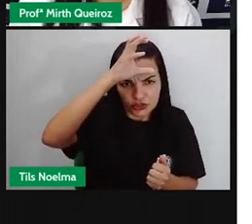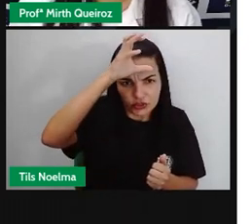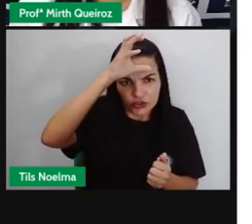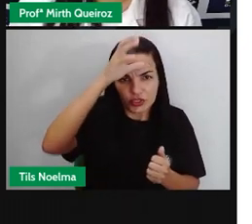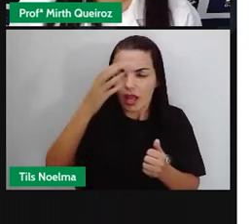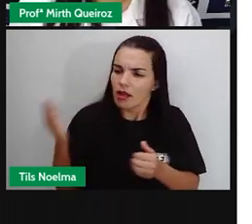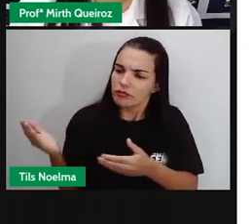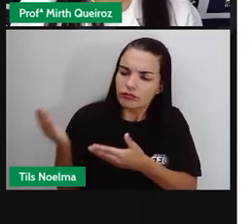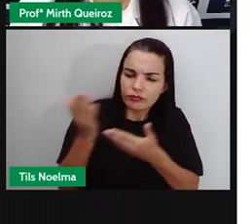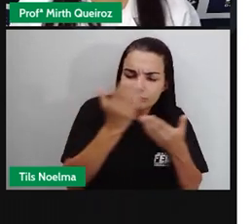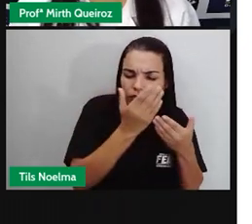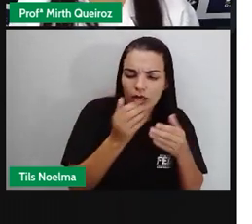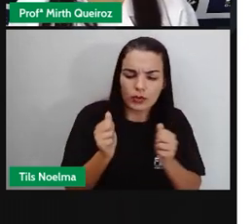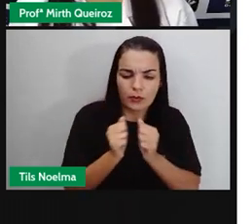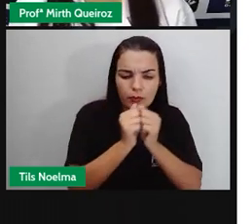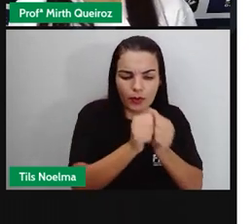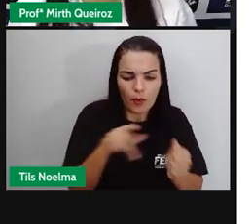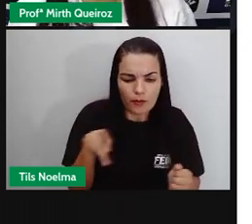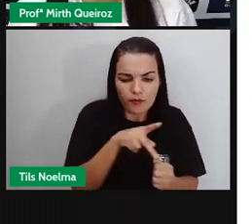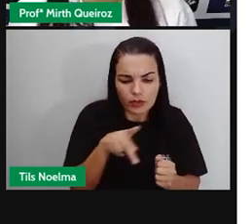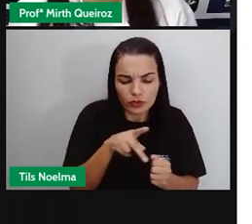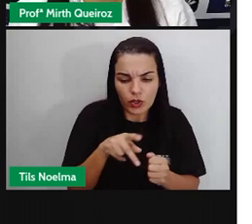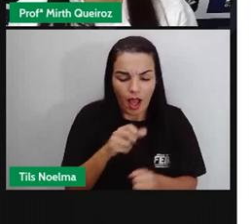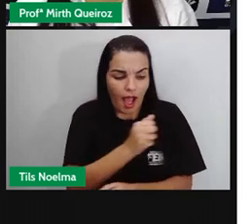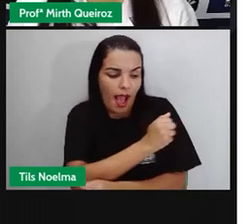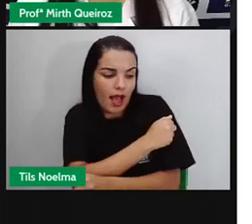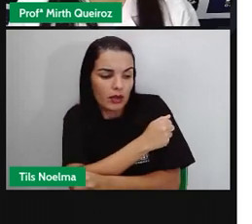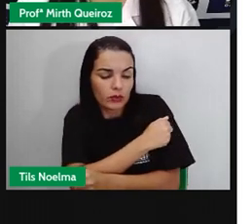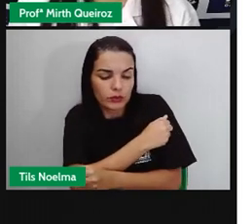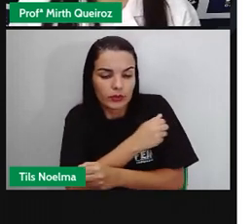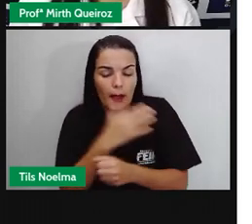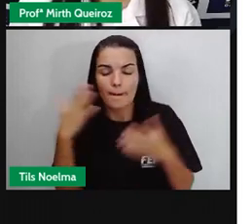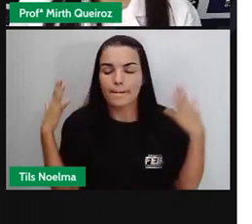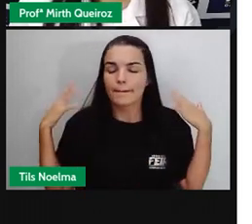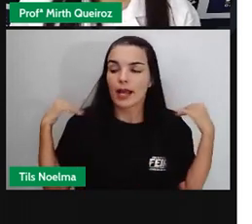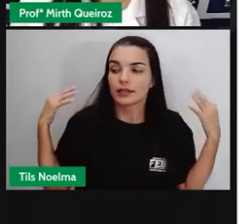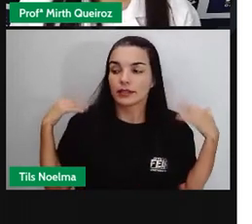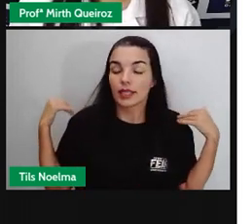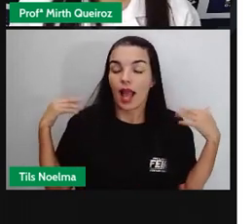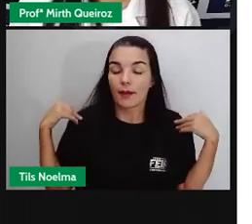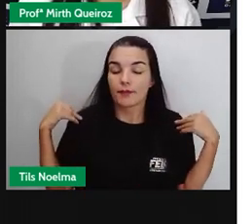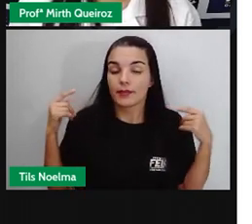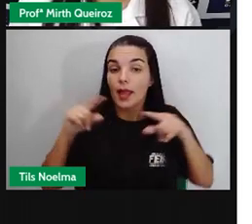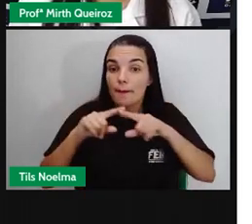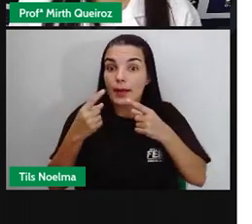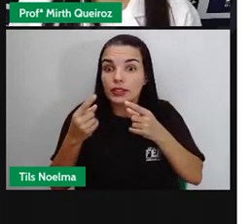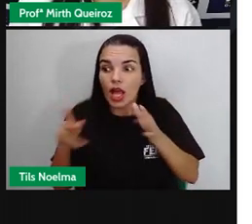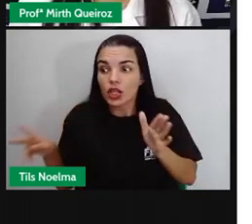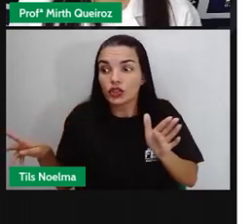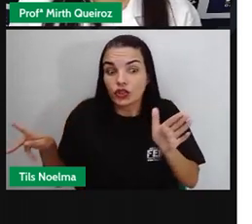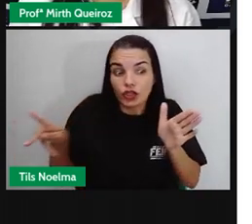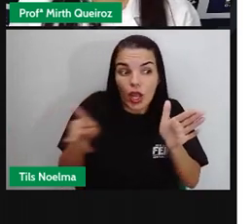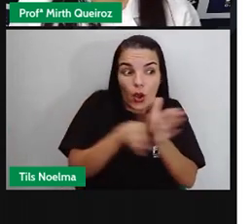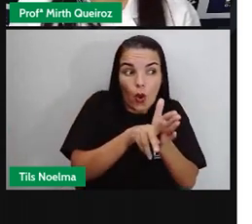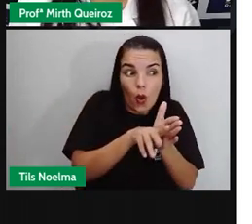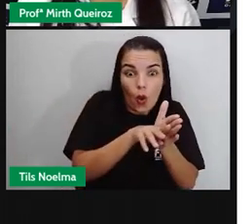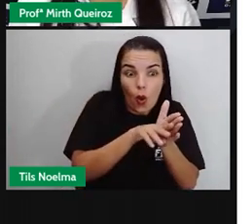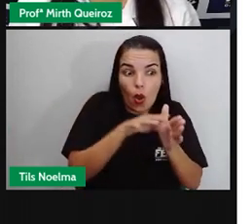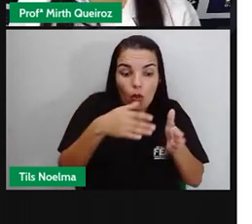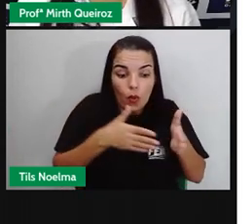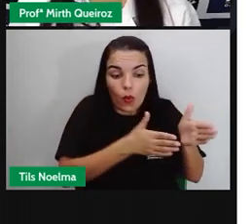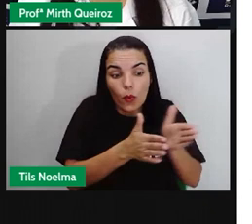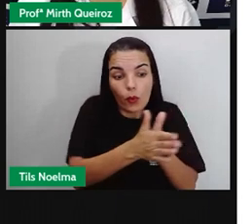alunos para um passeio que seria nesse rio. Ao chegar nesse rio, eu conversando